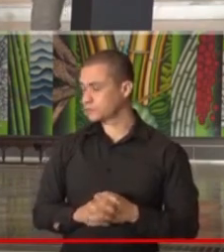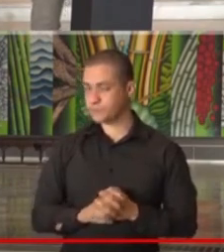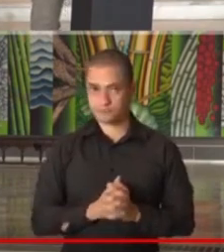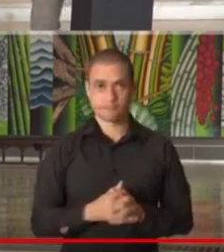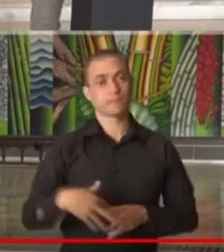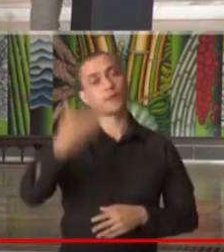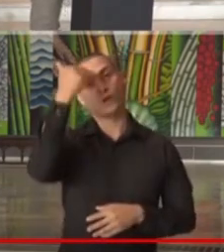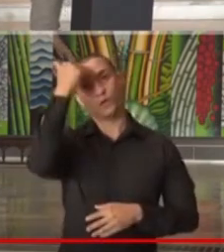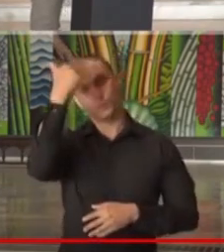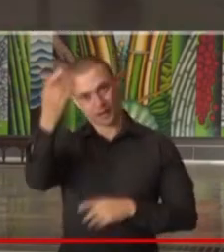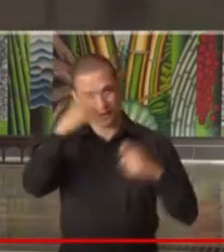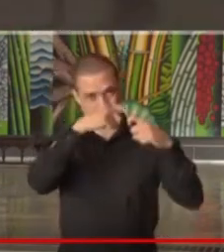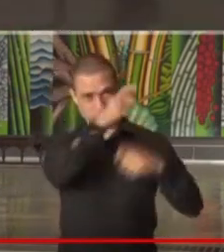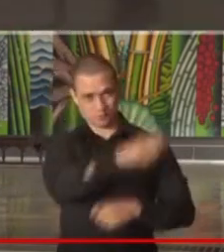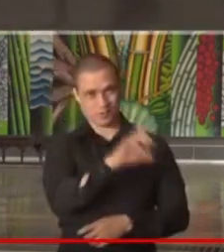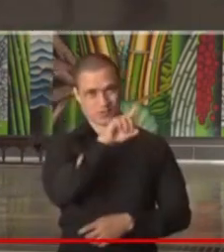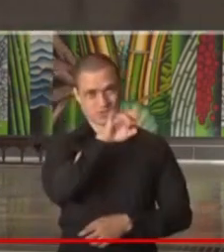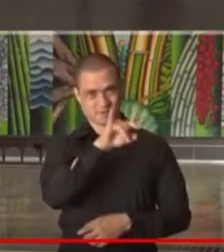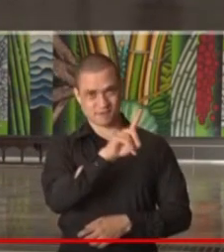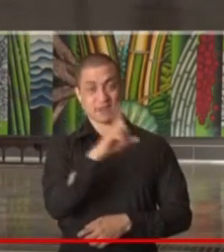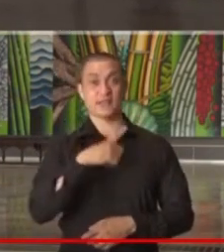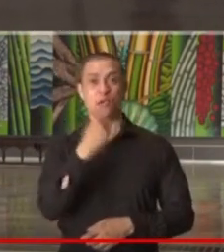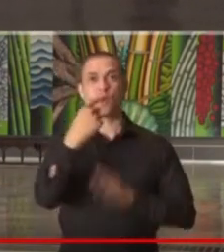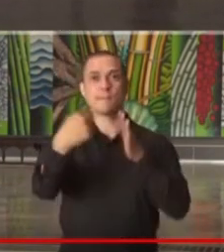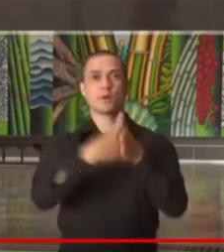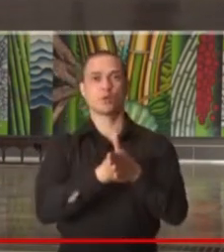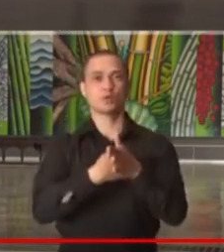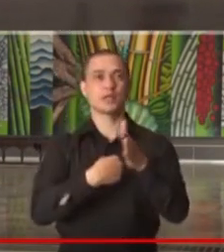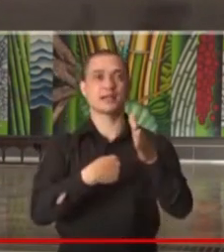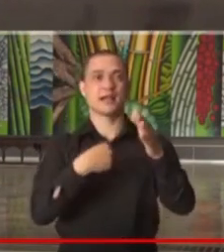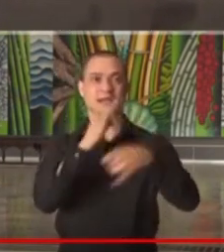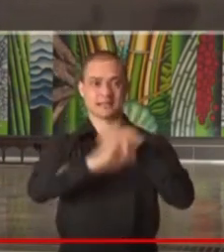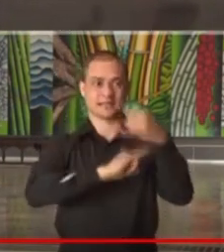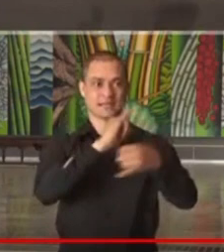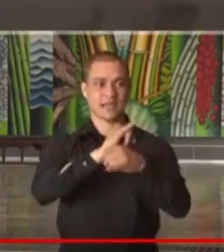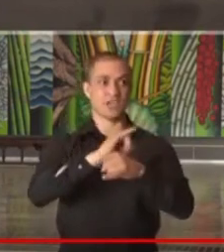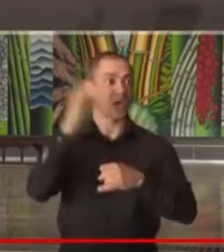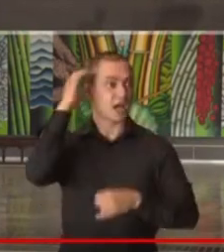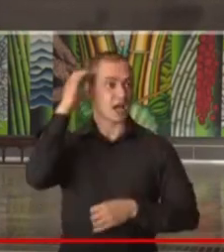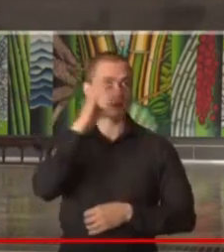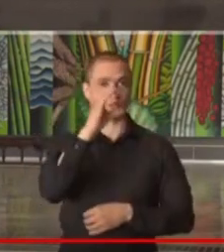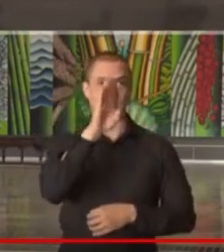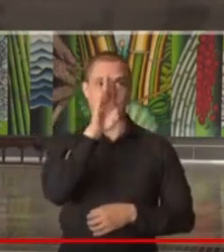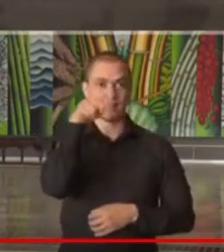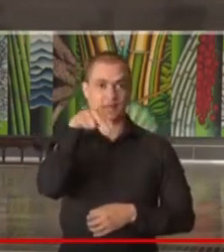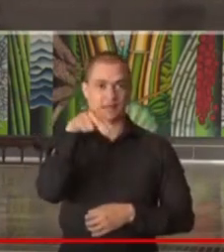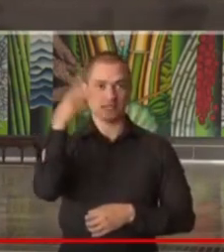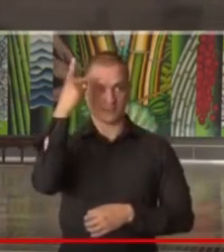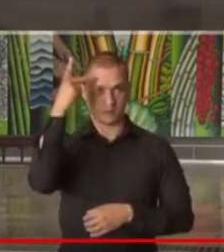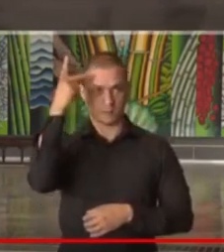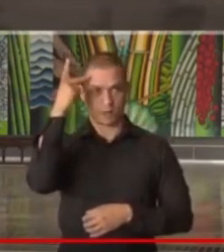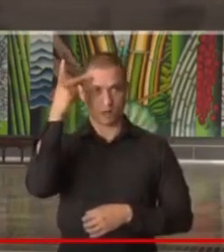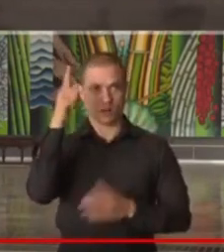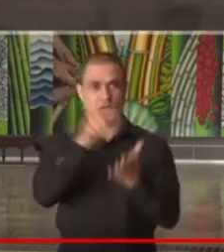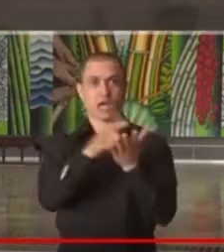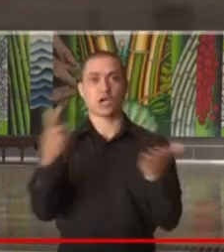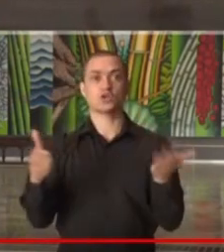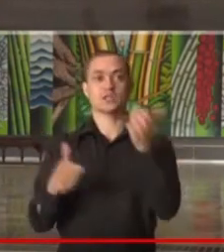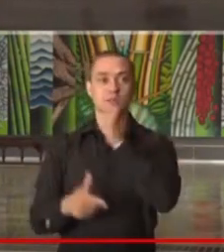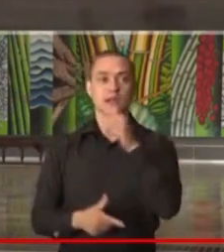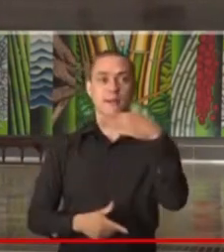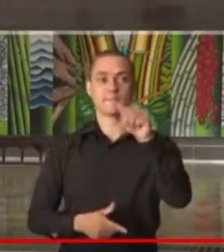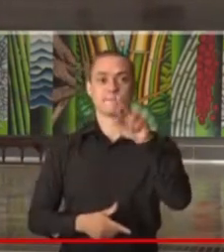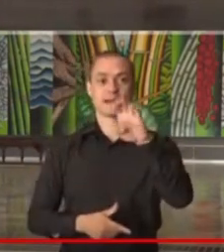Obrigado, doutor Davi Wippe. Nós temos uma pergunta agora remota da rádio CBN de São Paulo da jornalista Marcelo